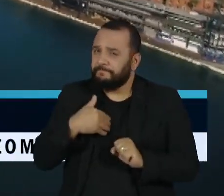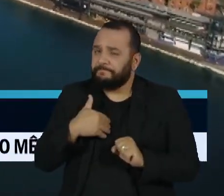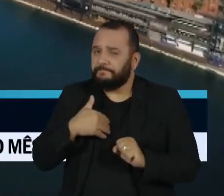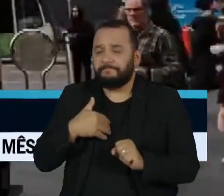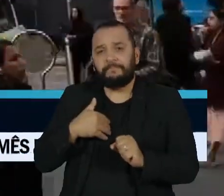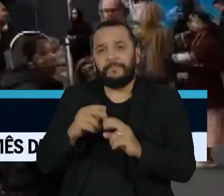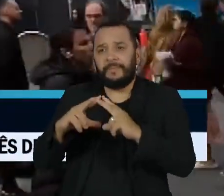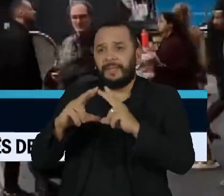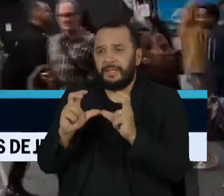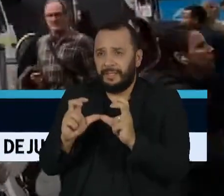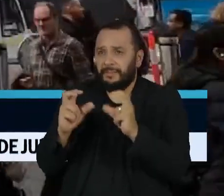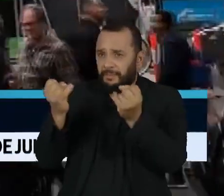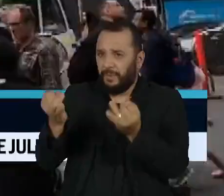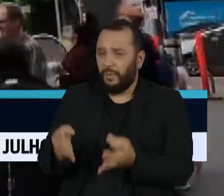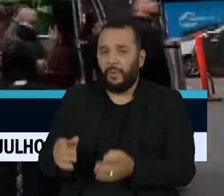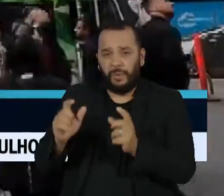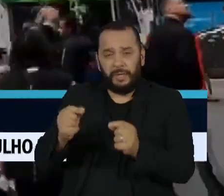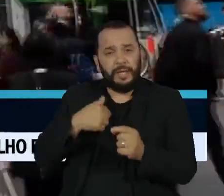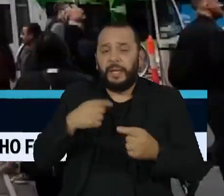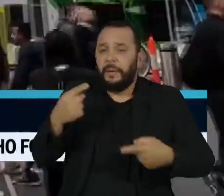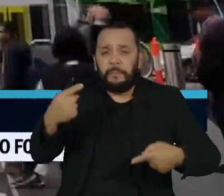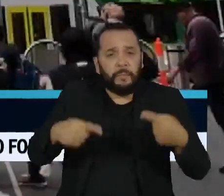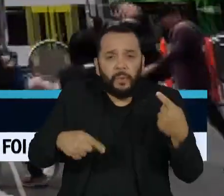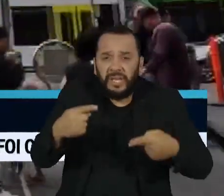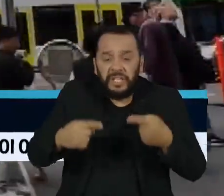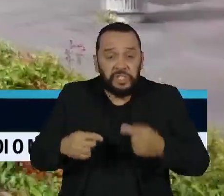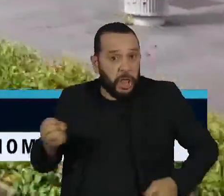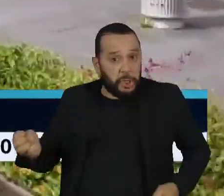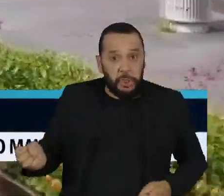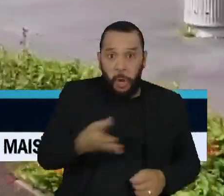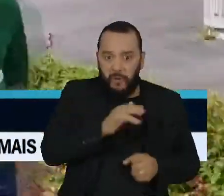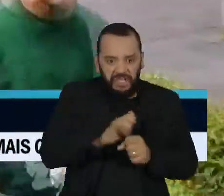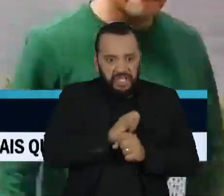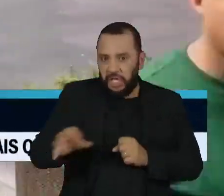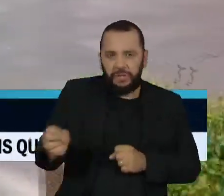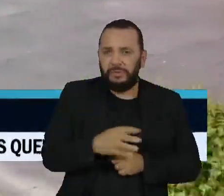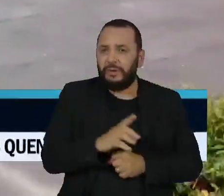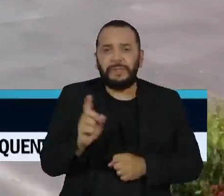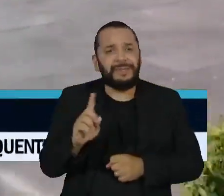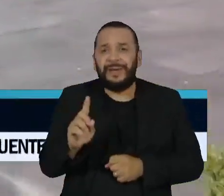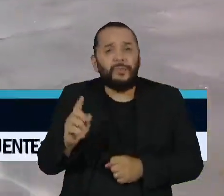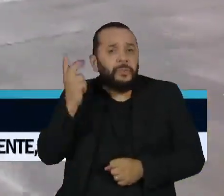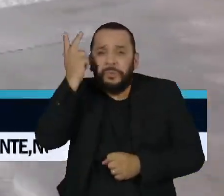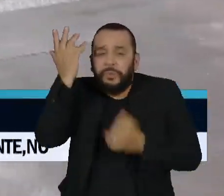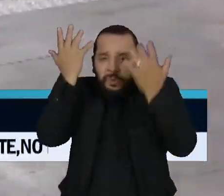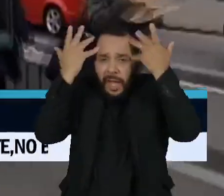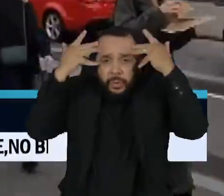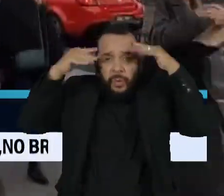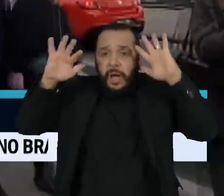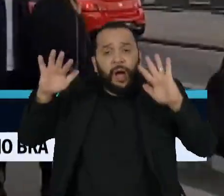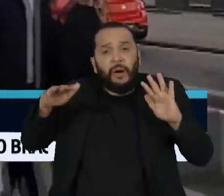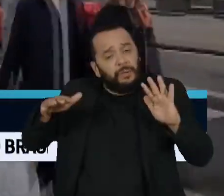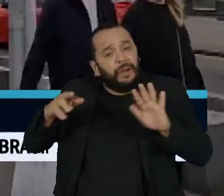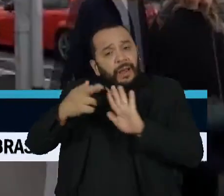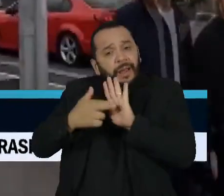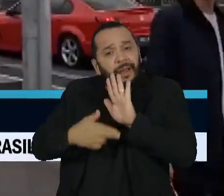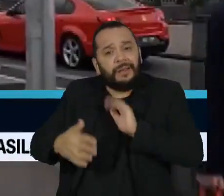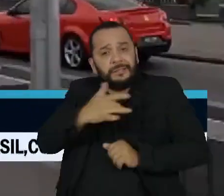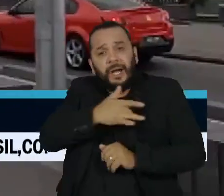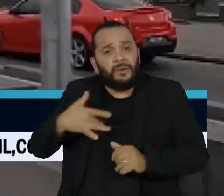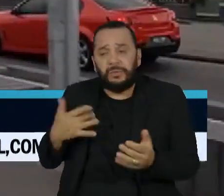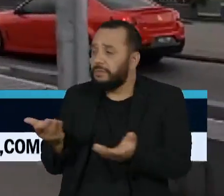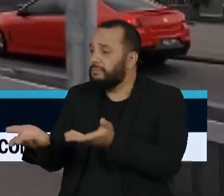suas políticas. Apenas cumpriram rigorosamente as melhores práticas de saúde pública. Entre as medidas